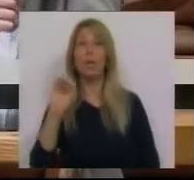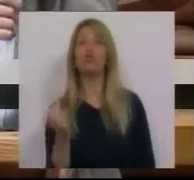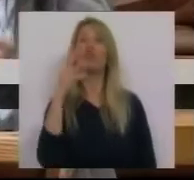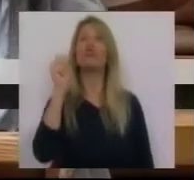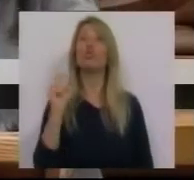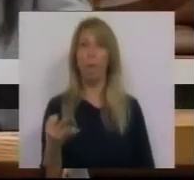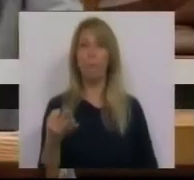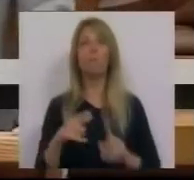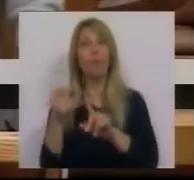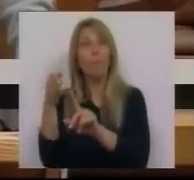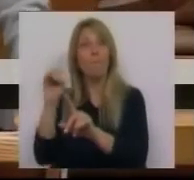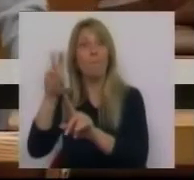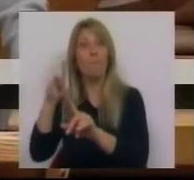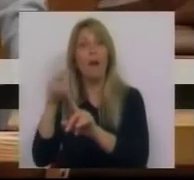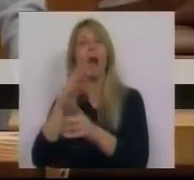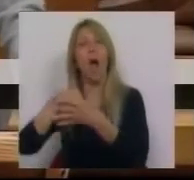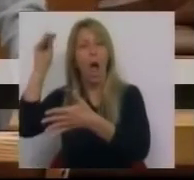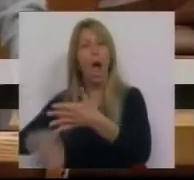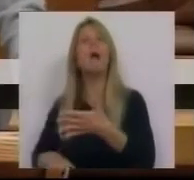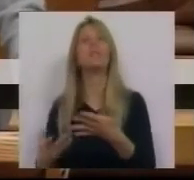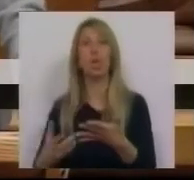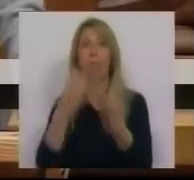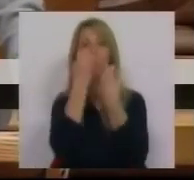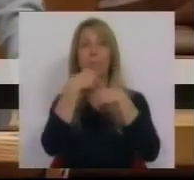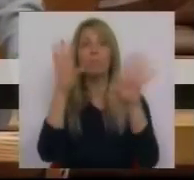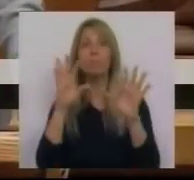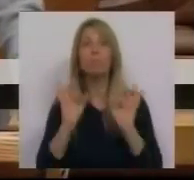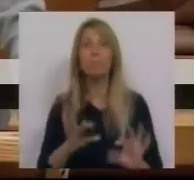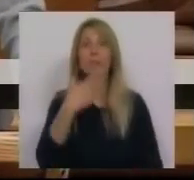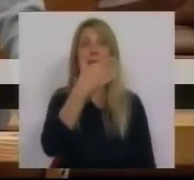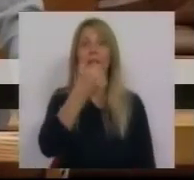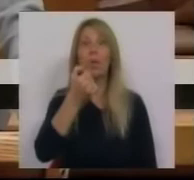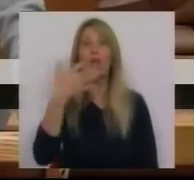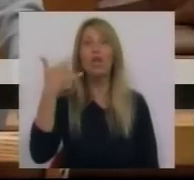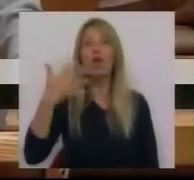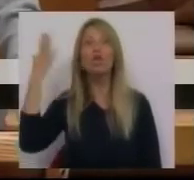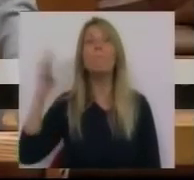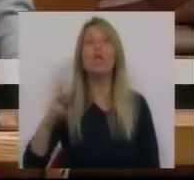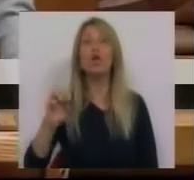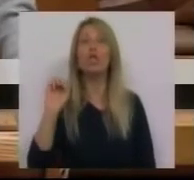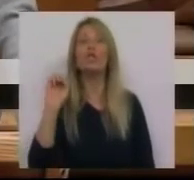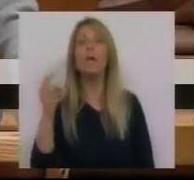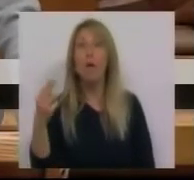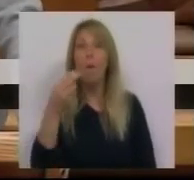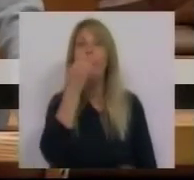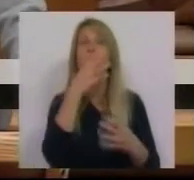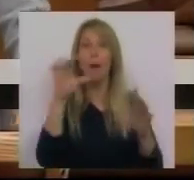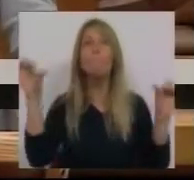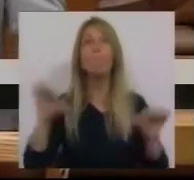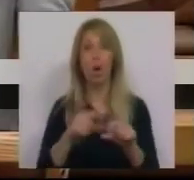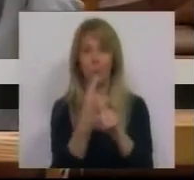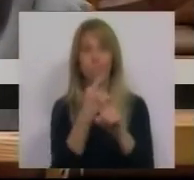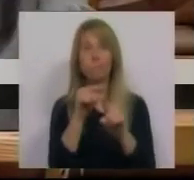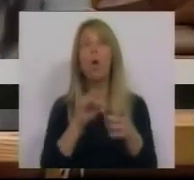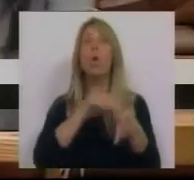um consórcio privado, gerou perdas de 152 milhões de euros. Pior, esse mesmo contrato